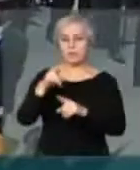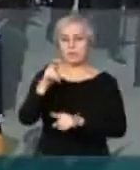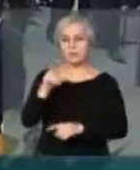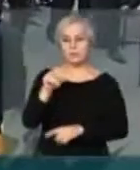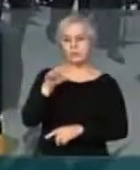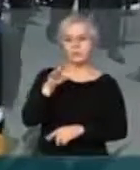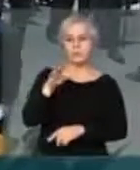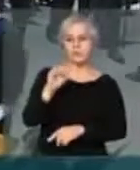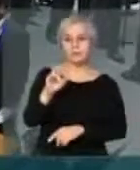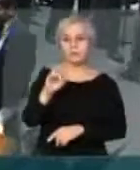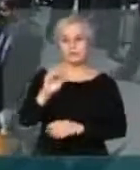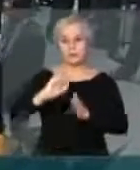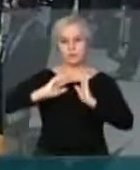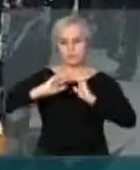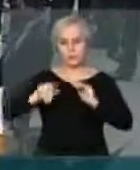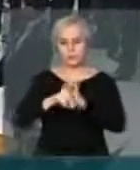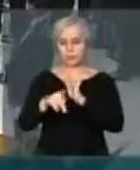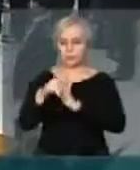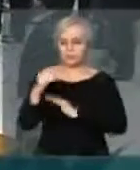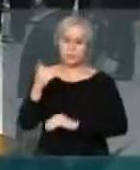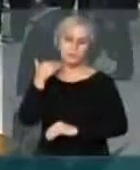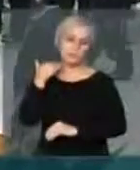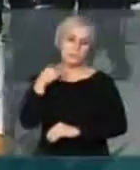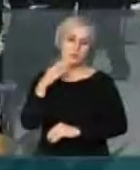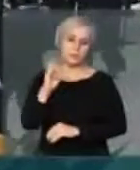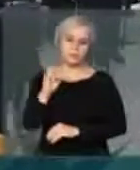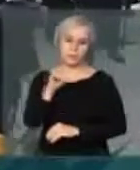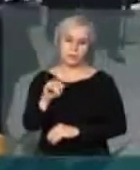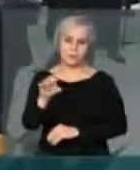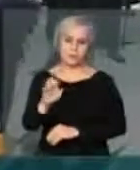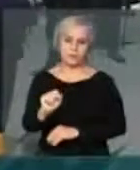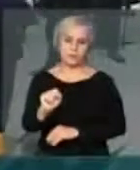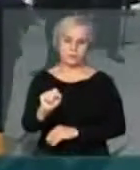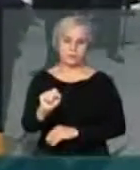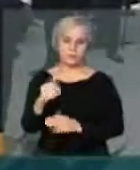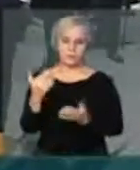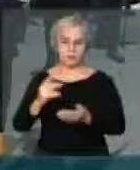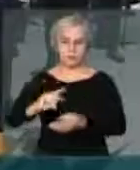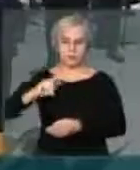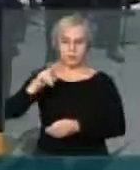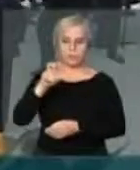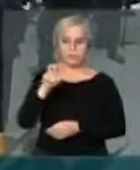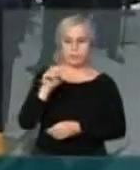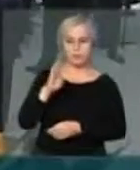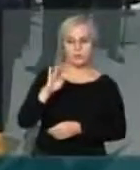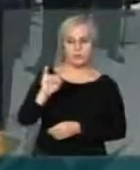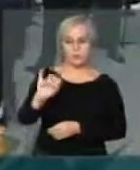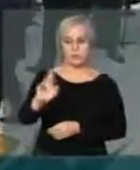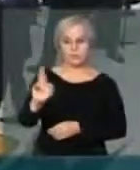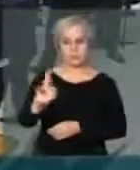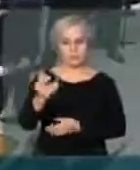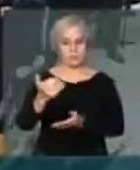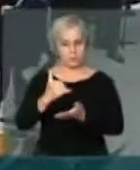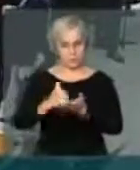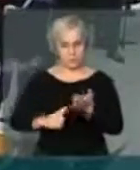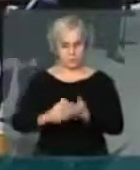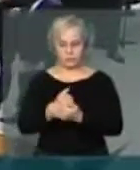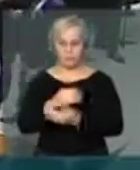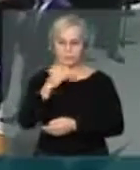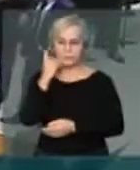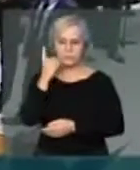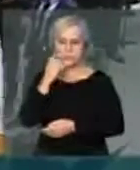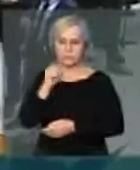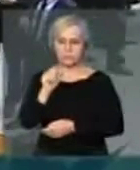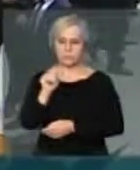Dado dos financiamentos subvencionados pela União ao BNDES, esse aumento de 50 bilhões de reais. O deputado Sandro Alex, do